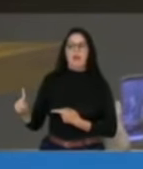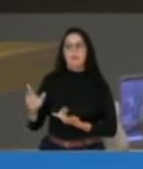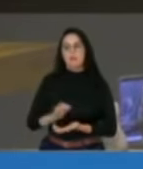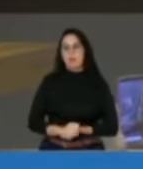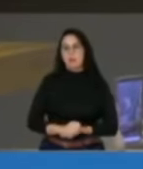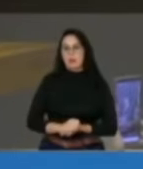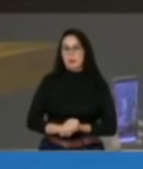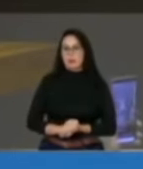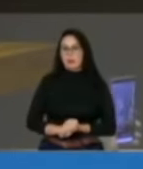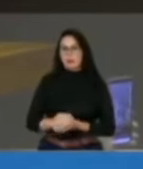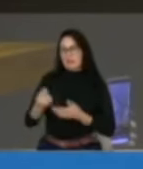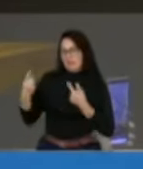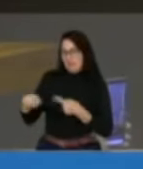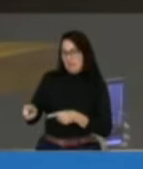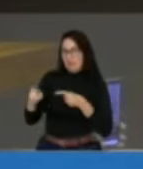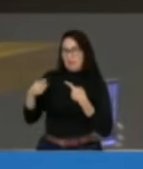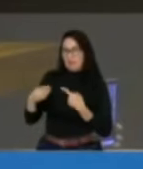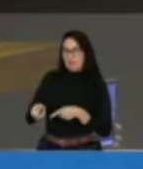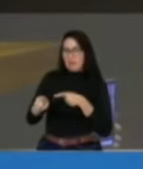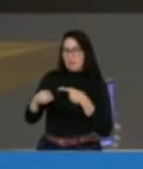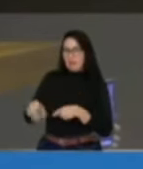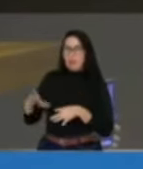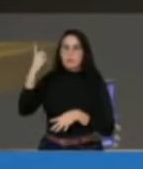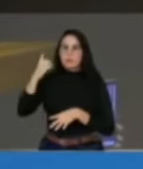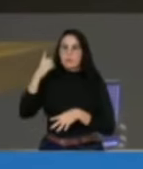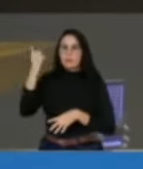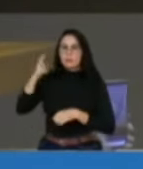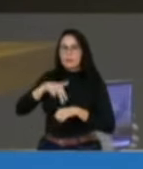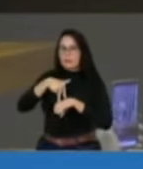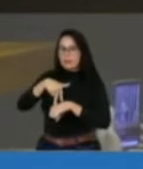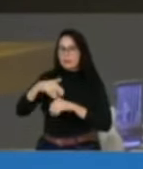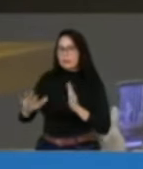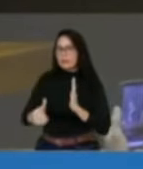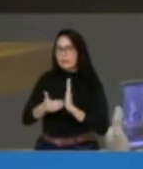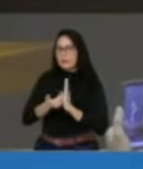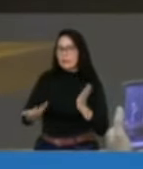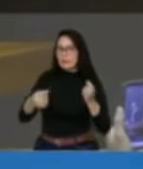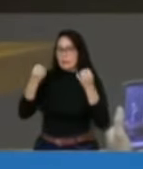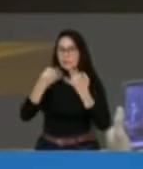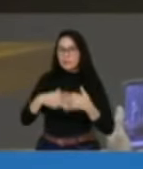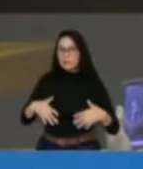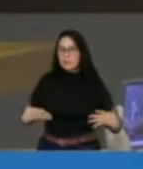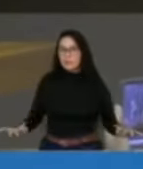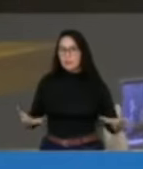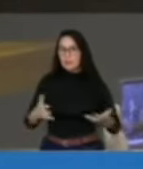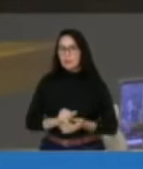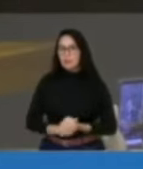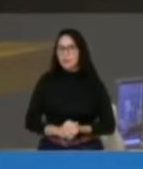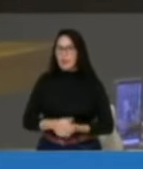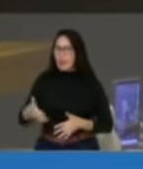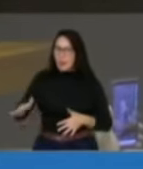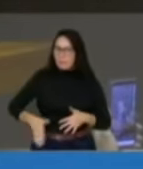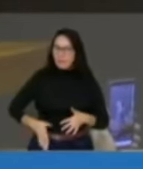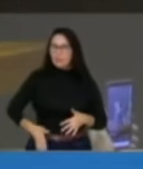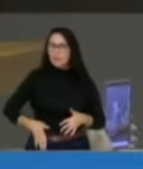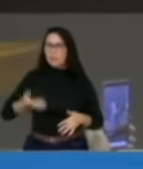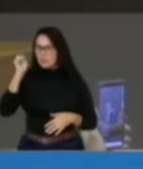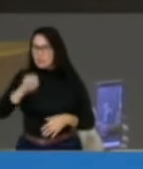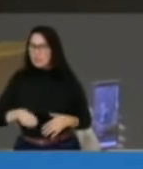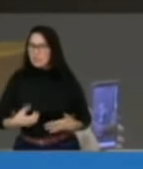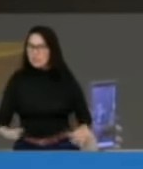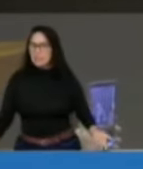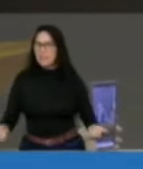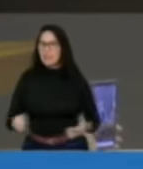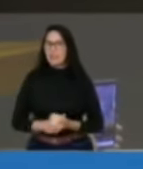fazer e repete e frisa e aumenta o tom da crítica porque covarde é e covarde bandido se comporta dessa forma mesmo